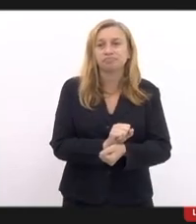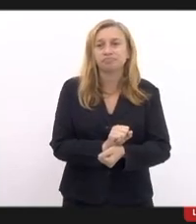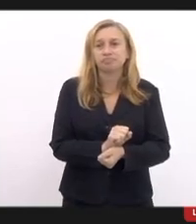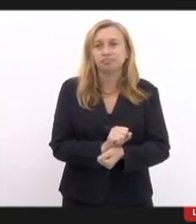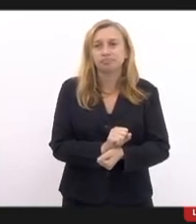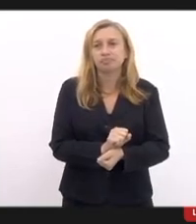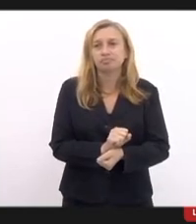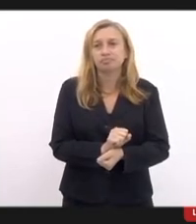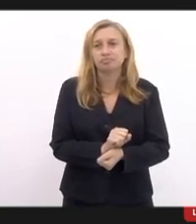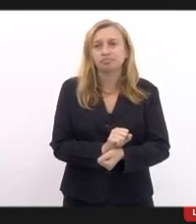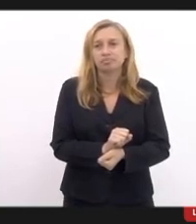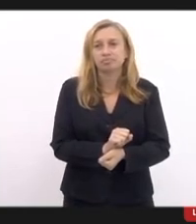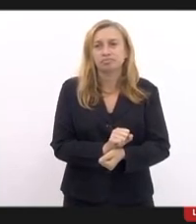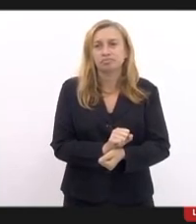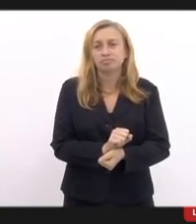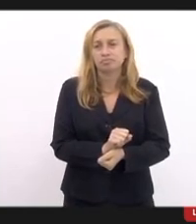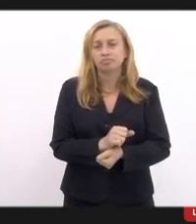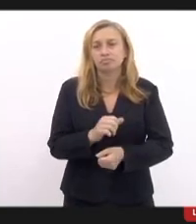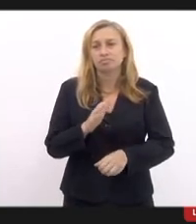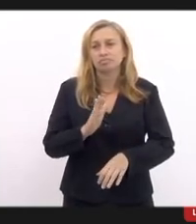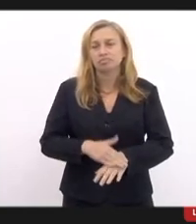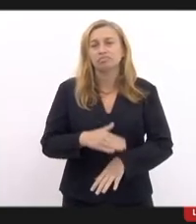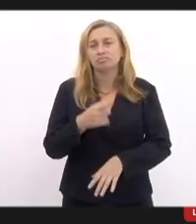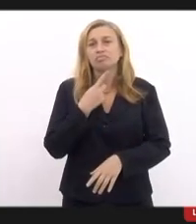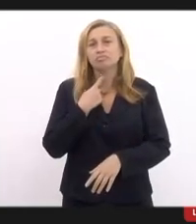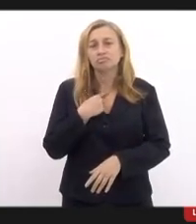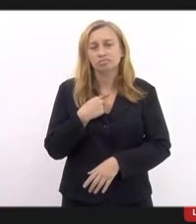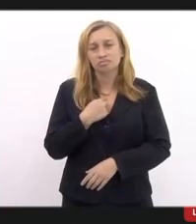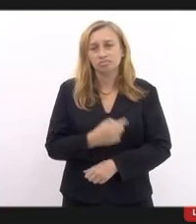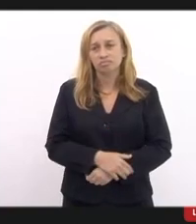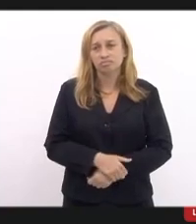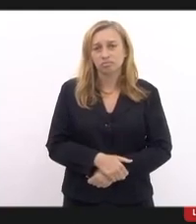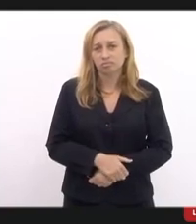É o que eu mais tenho vontade, sabe?